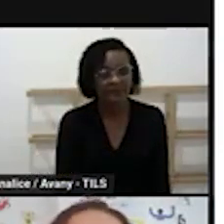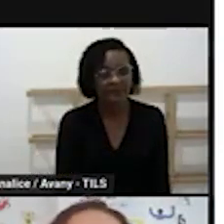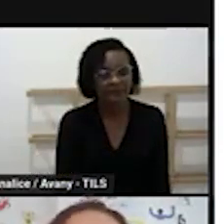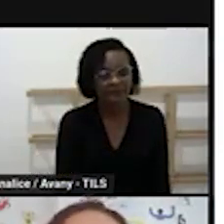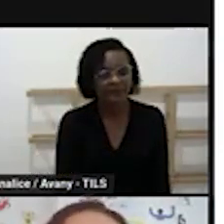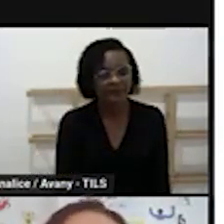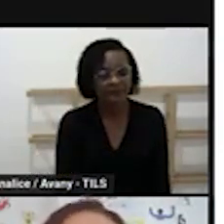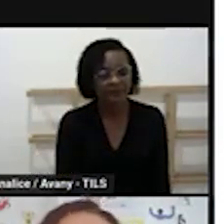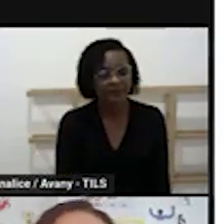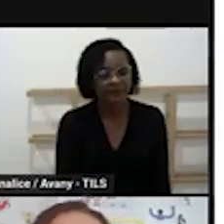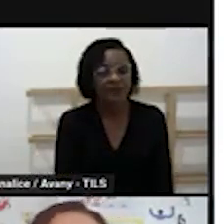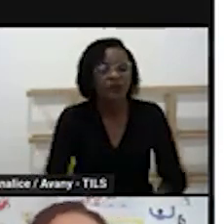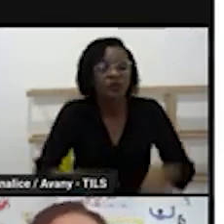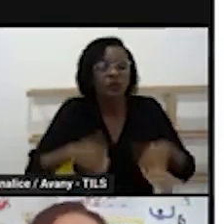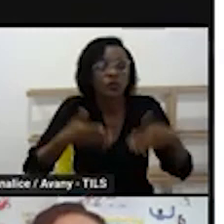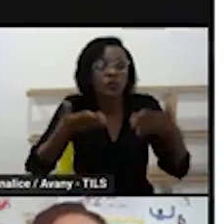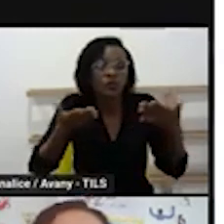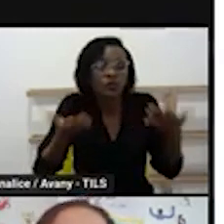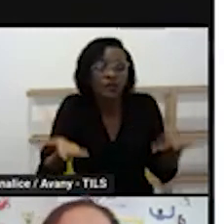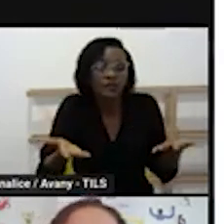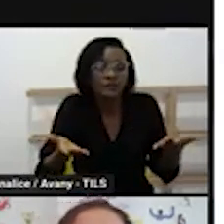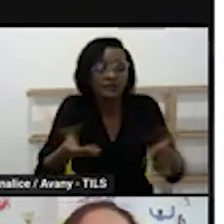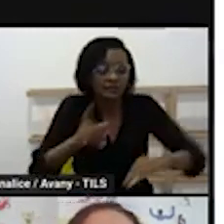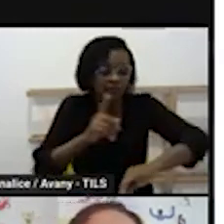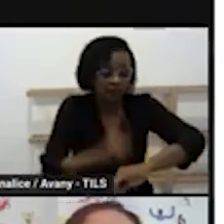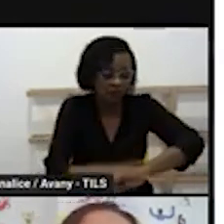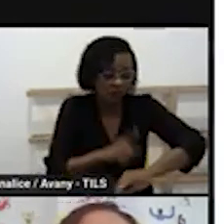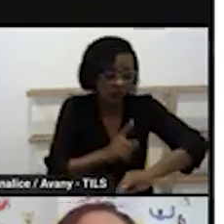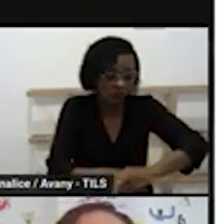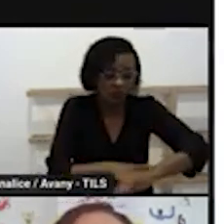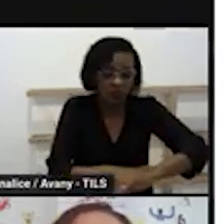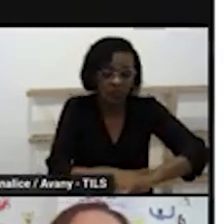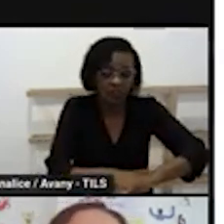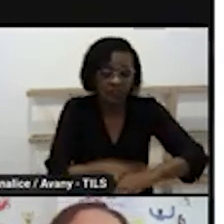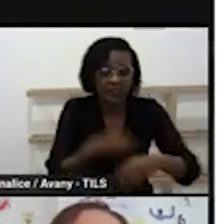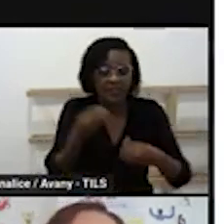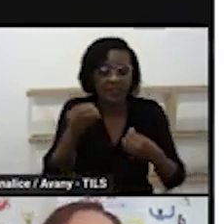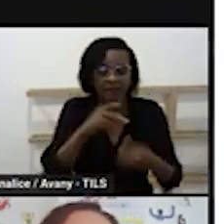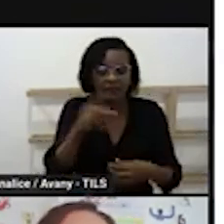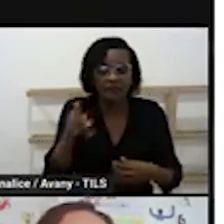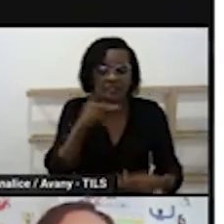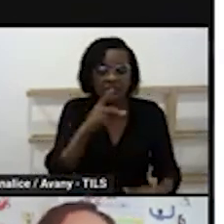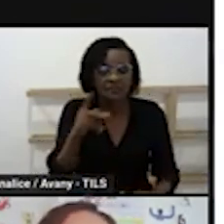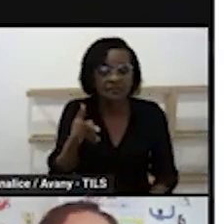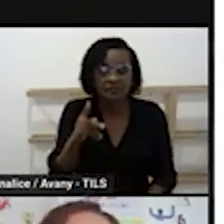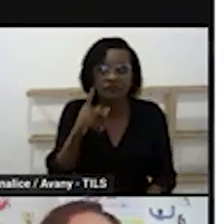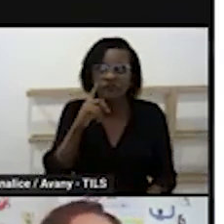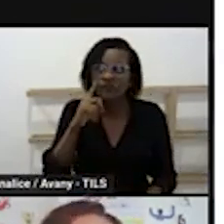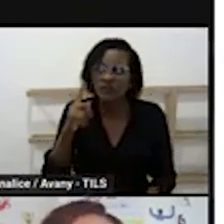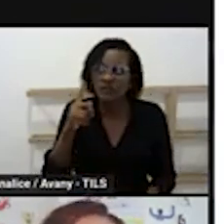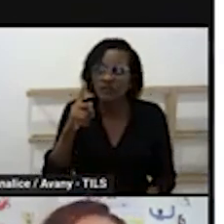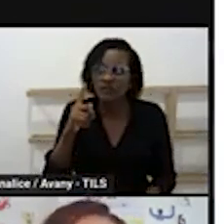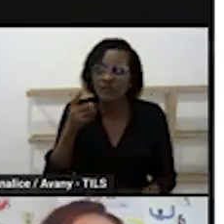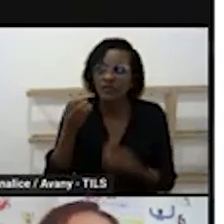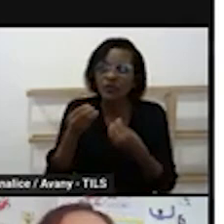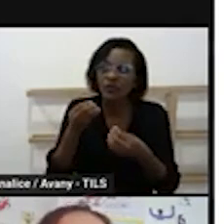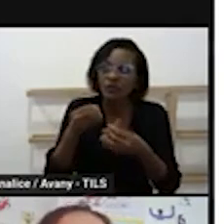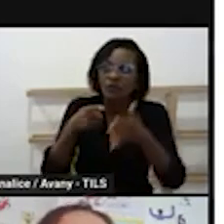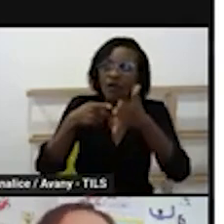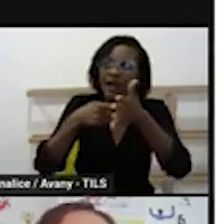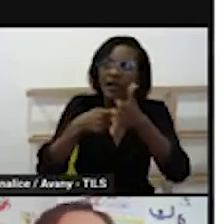em que momento vão aparecer os campos de experiência no planejamento de vocês quando vocês fizerem o levantamento dos objetivos